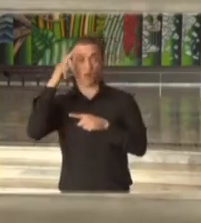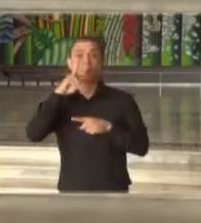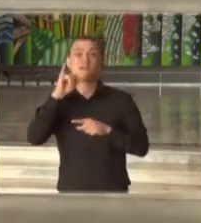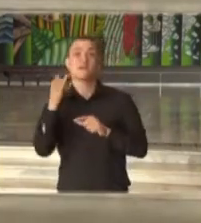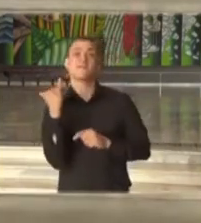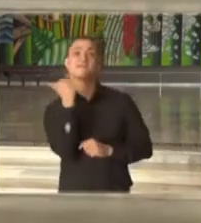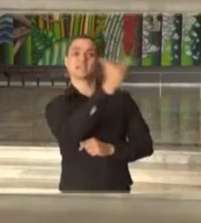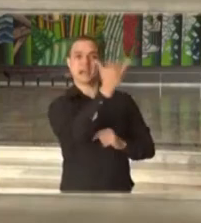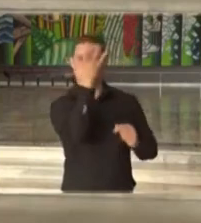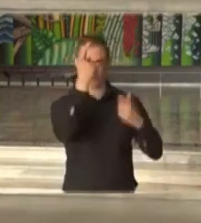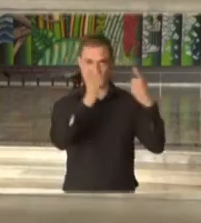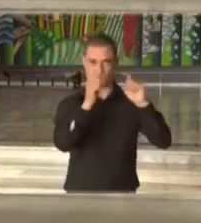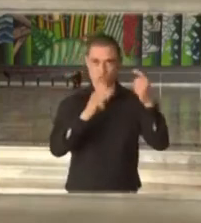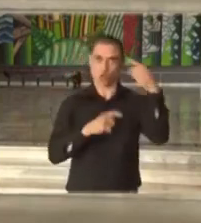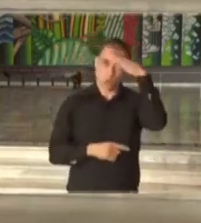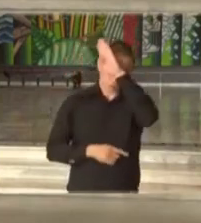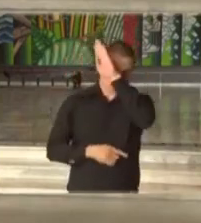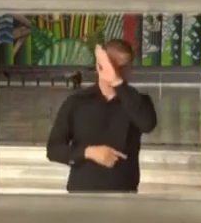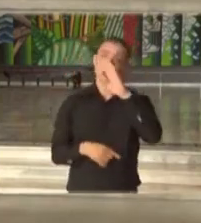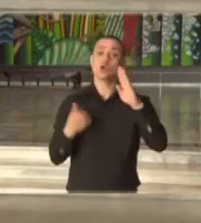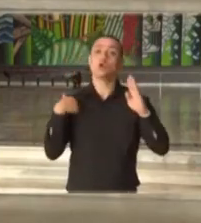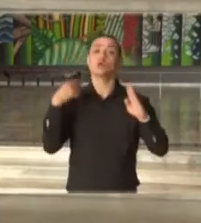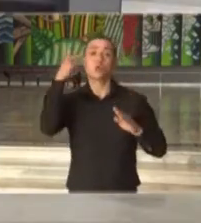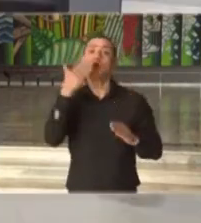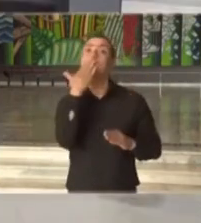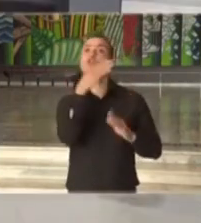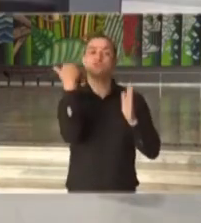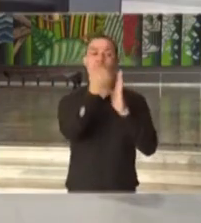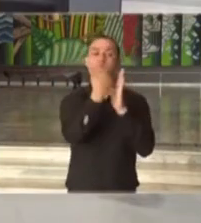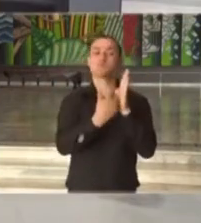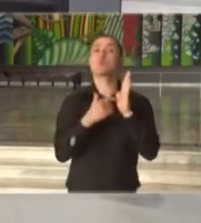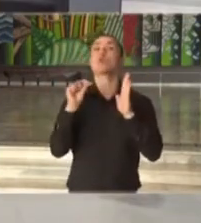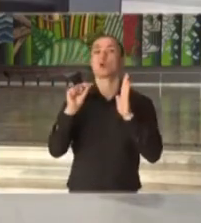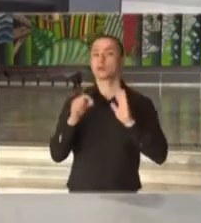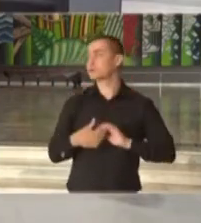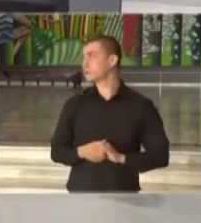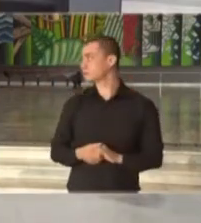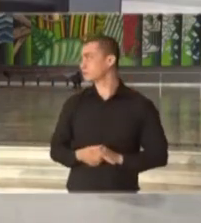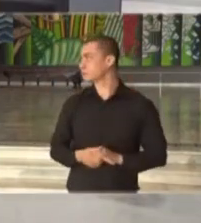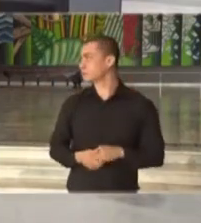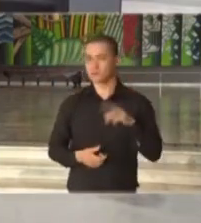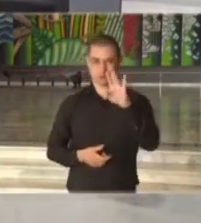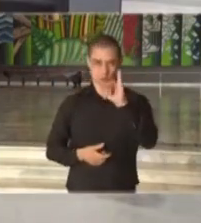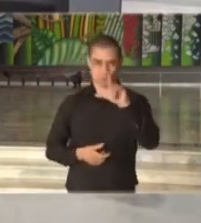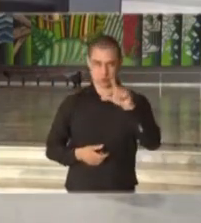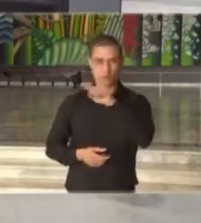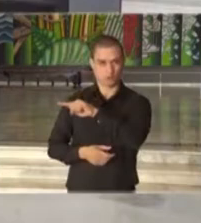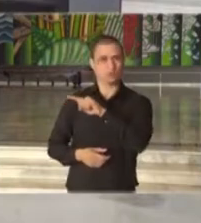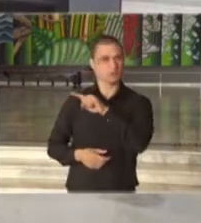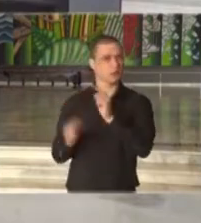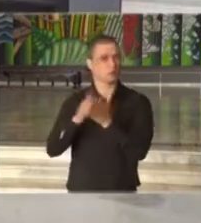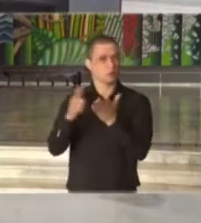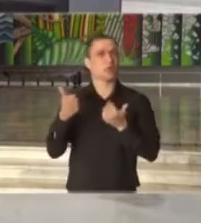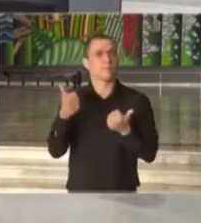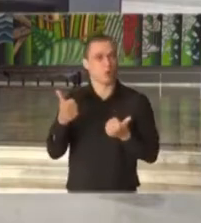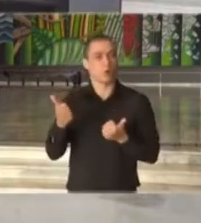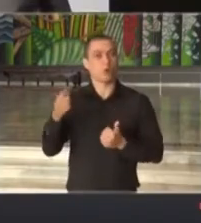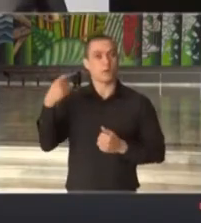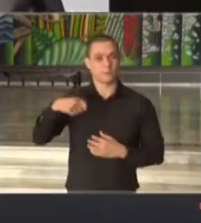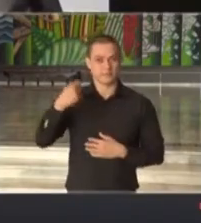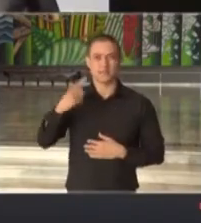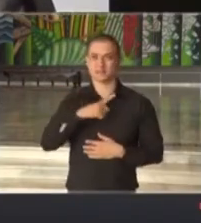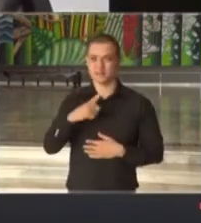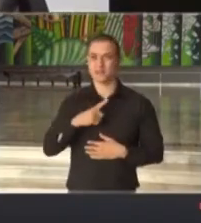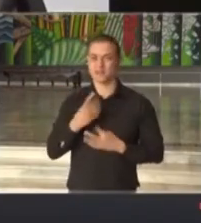levar para a reunião de amanhã com o presidente Bolsonaro. Will, você é um bom jornalista e todos os jornalistas têm que estar